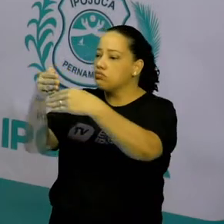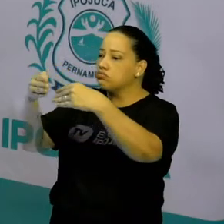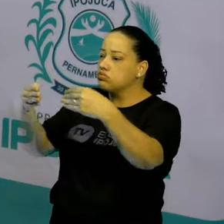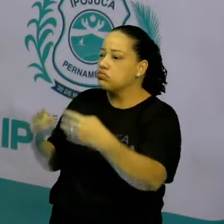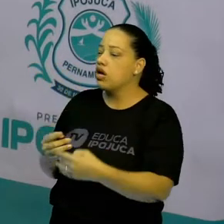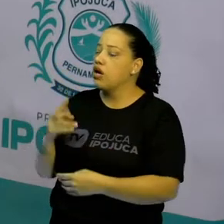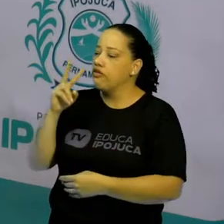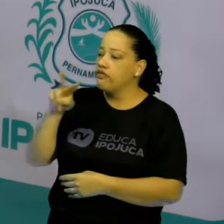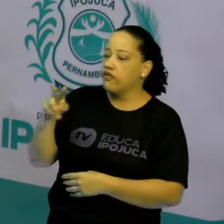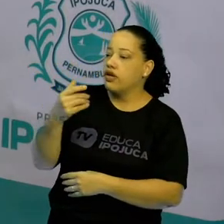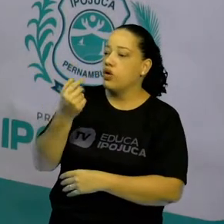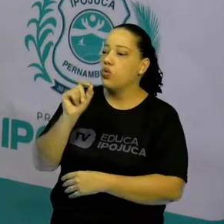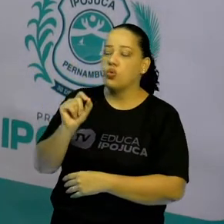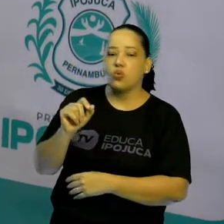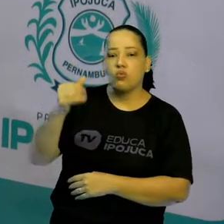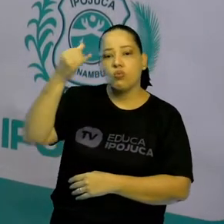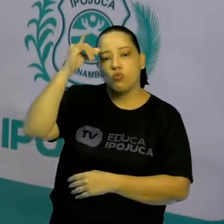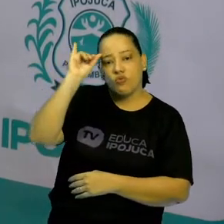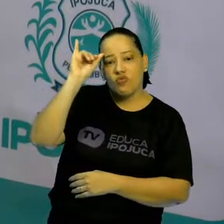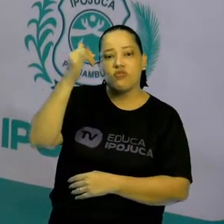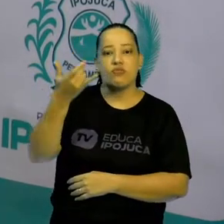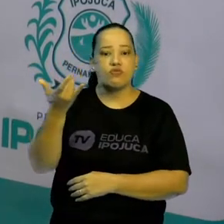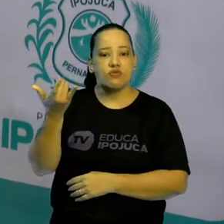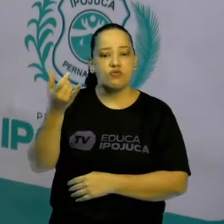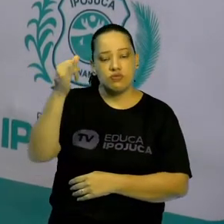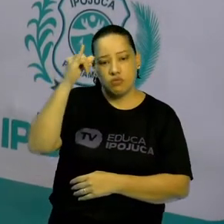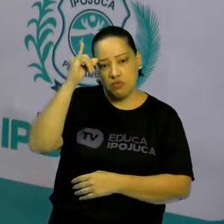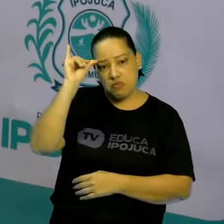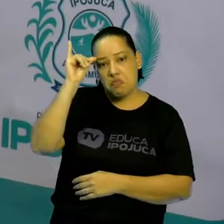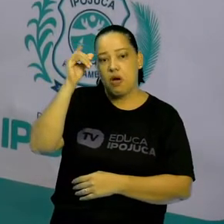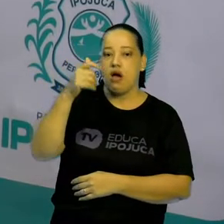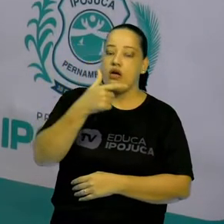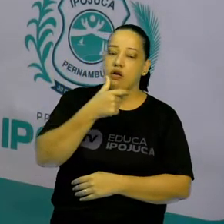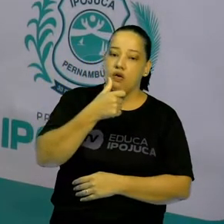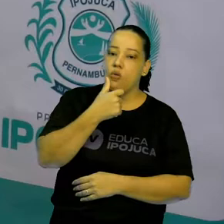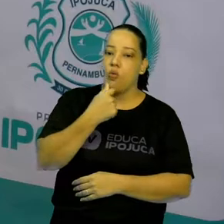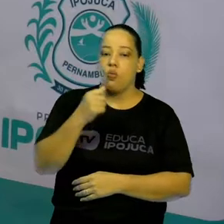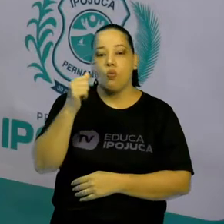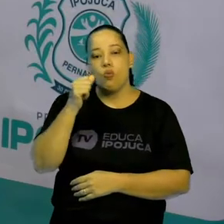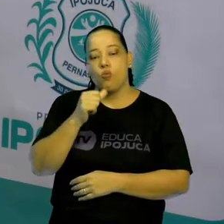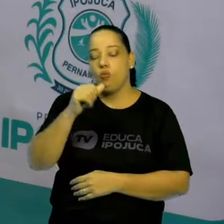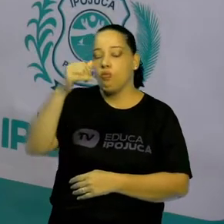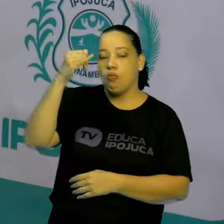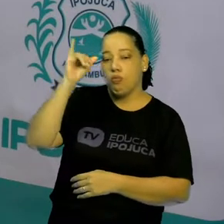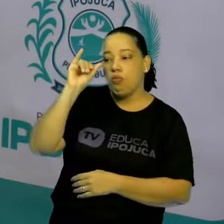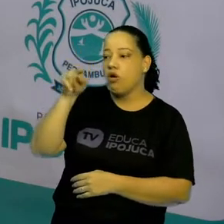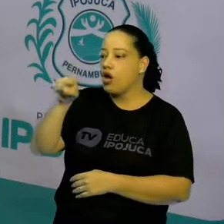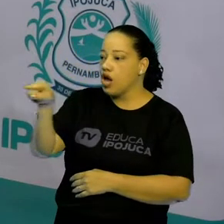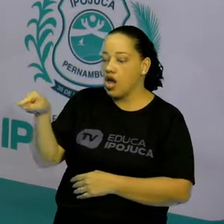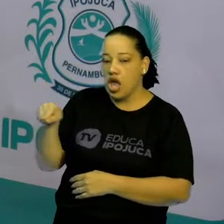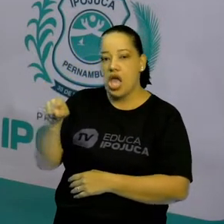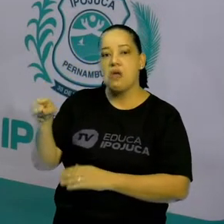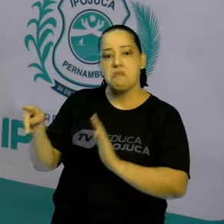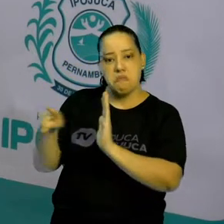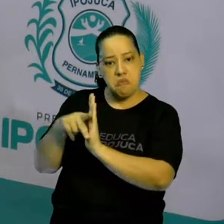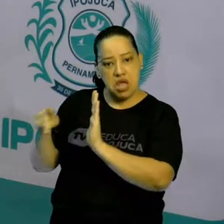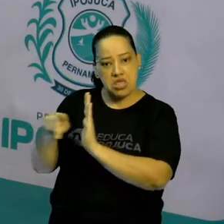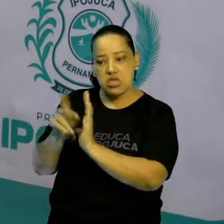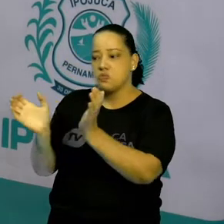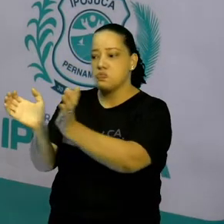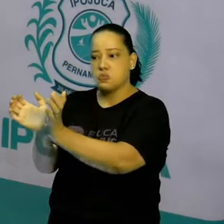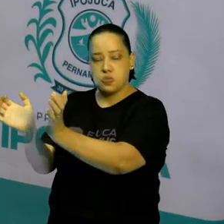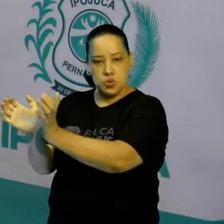Então, a vaca e o boi são animais da mesma espécie. Então, posso dizer que